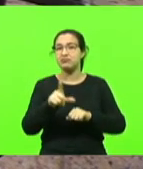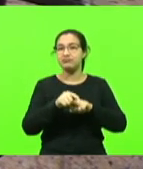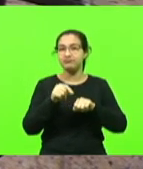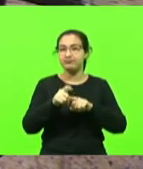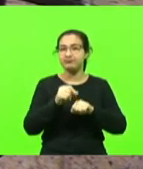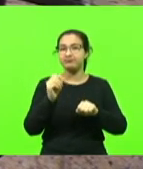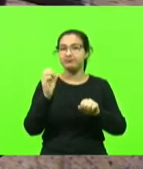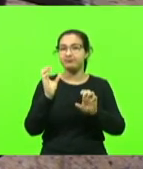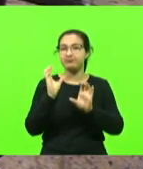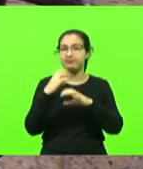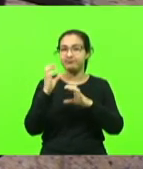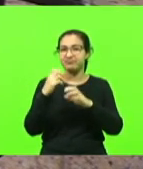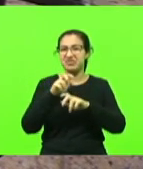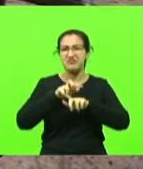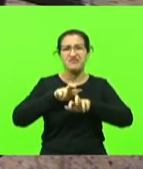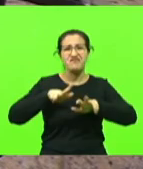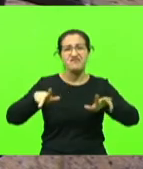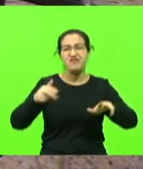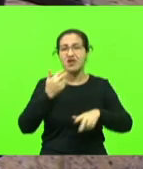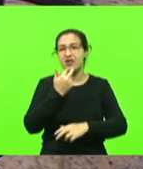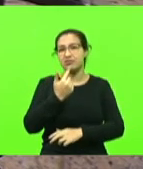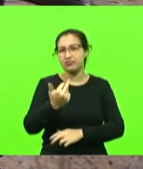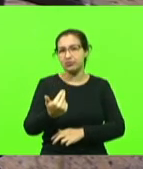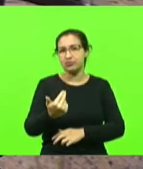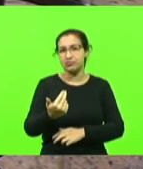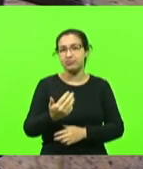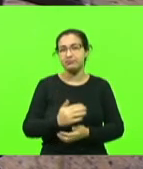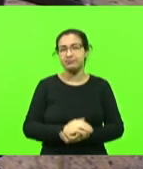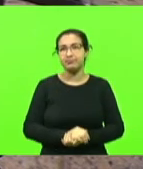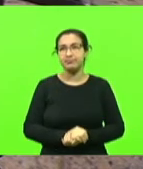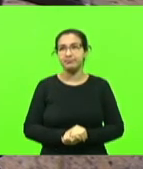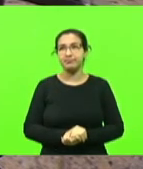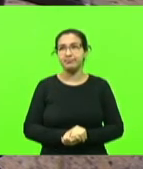em vários idiomas, então é dessa pessoa que eu estou falando.